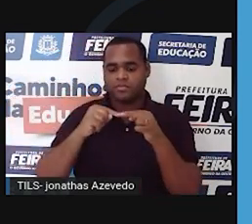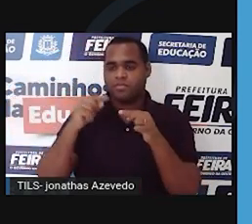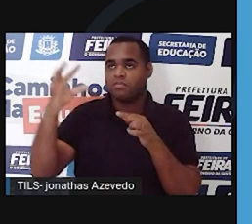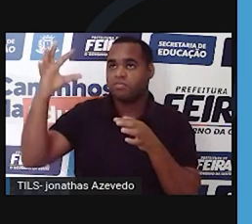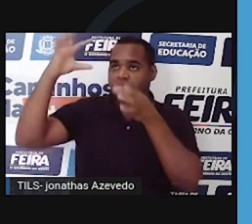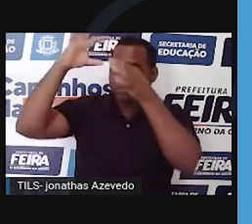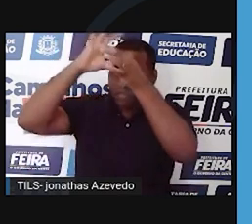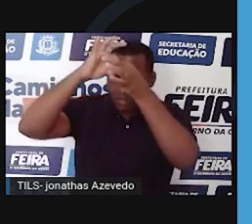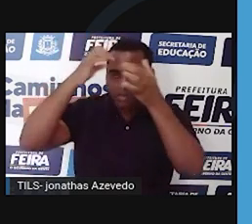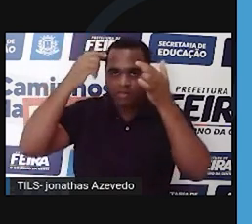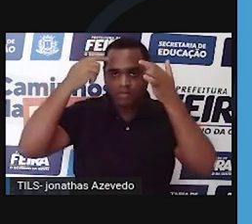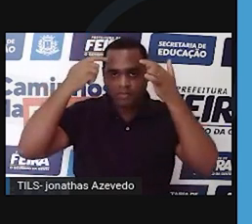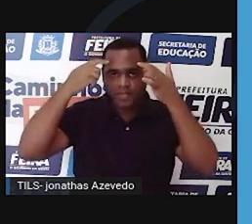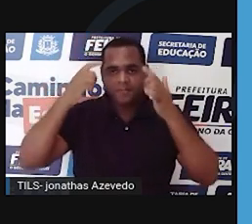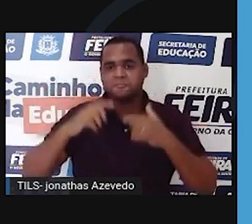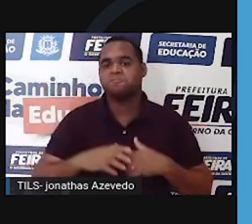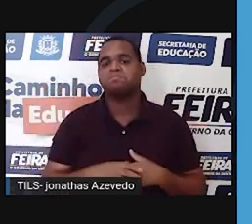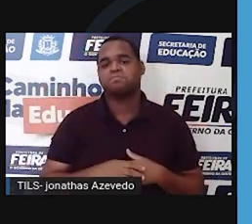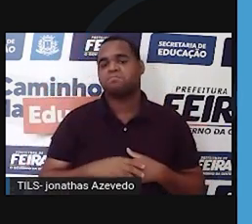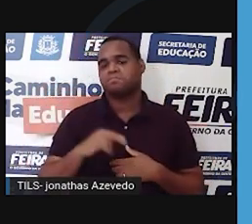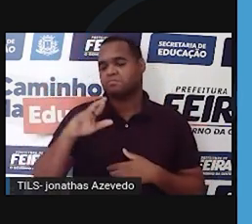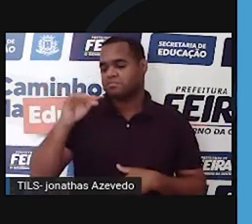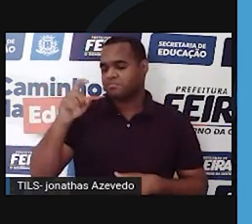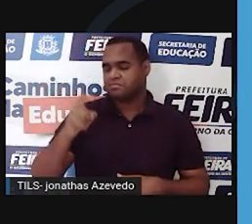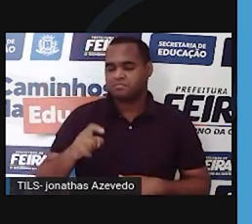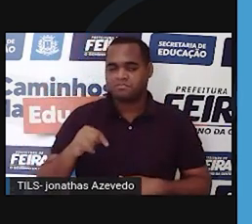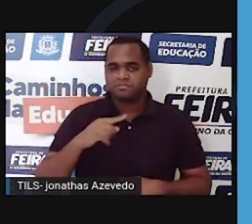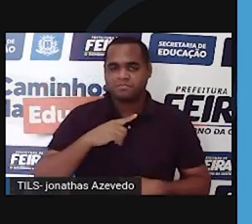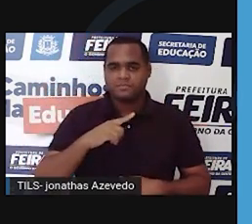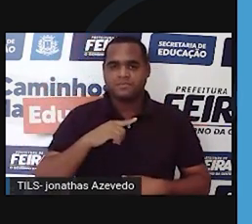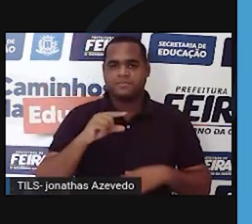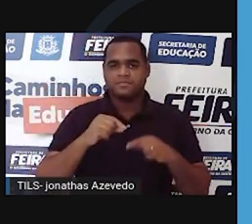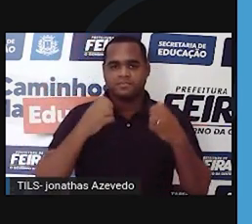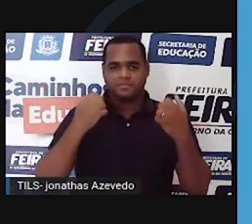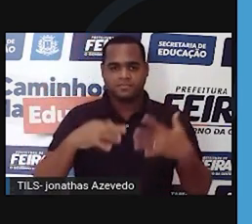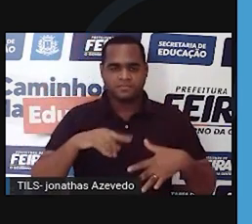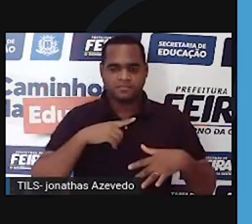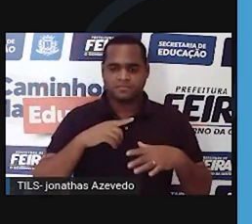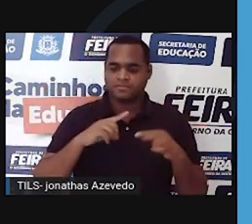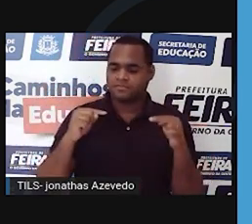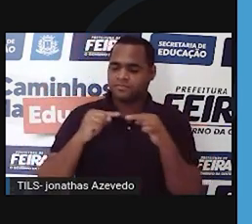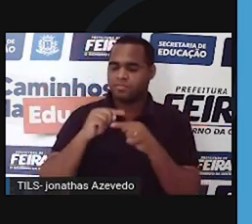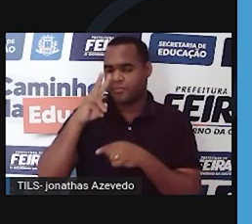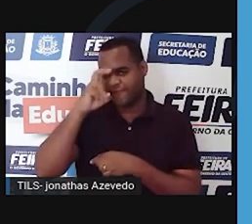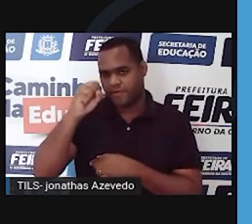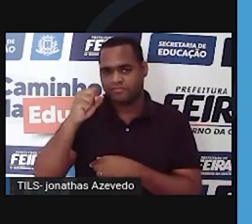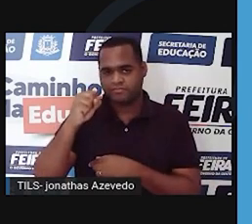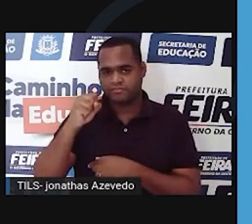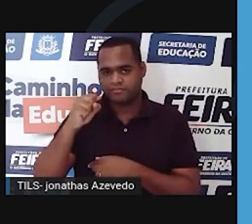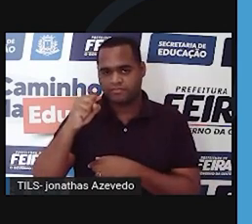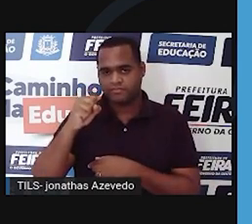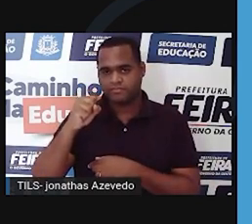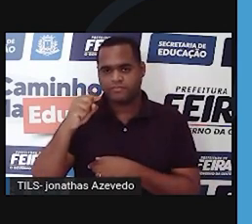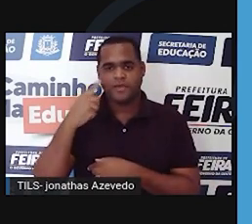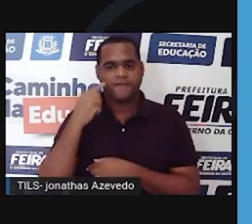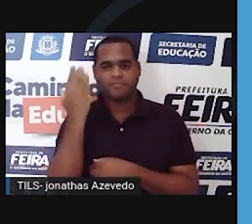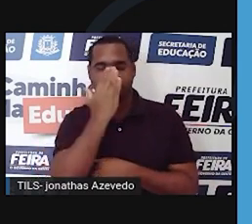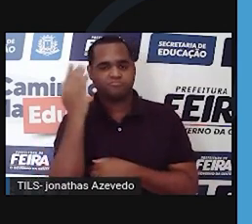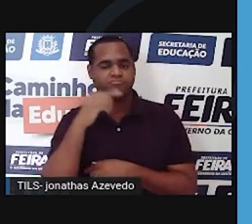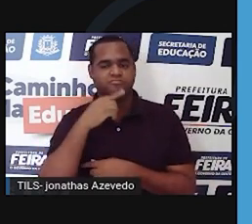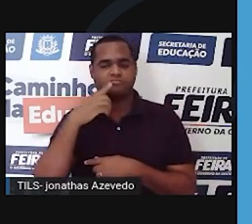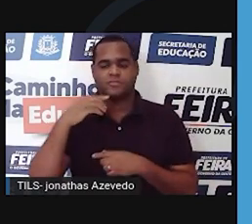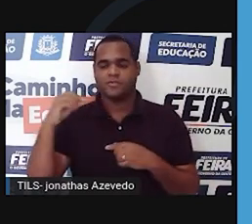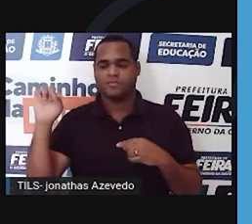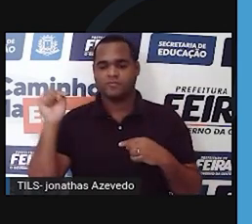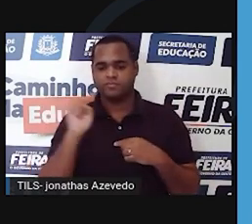cérebro. Um tubo de raio-x, no caso, ele produz luz também, só que numa frequência maior, uma frequência onde a gente não enxerga,